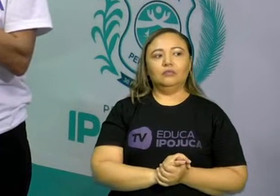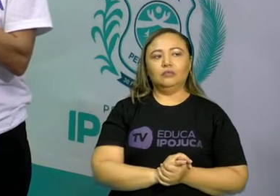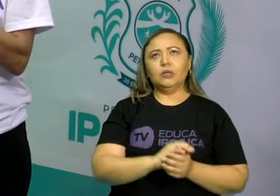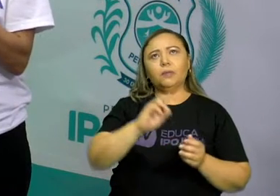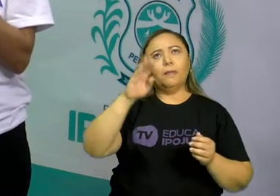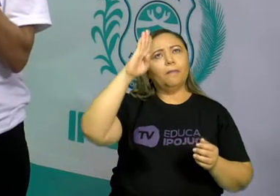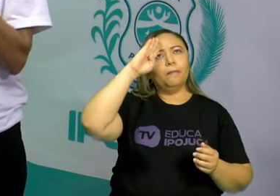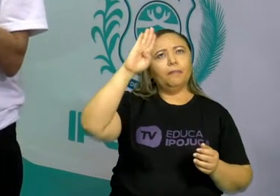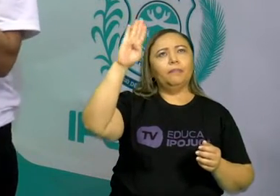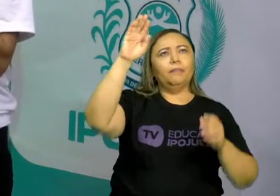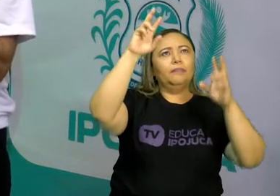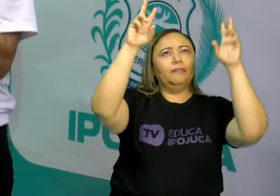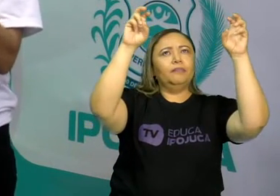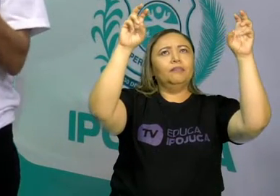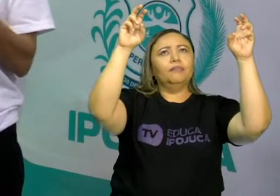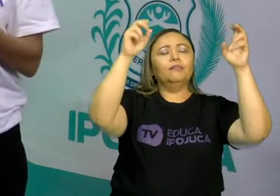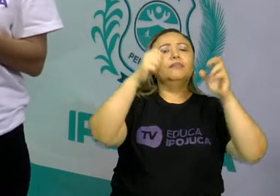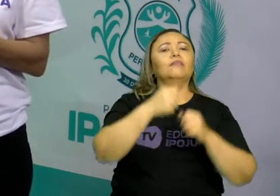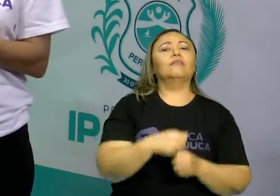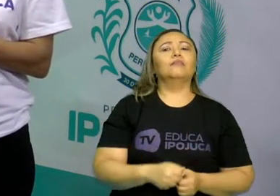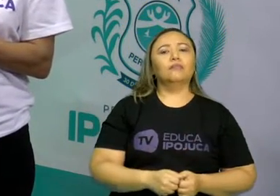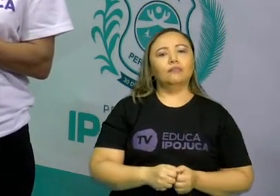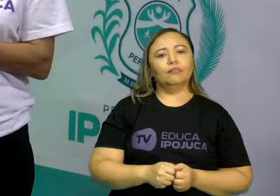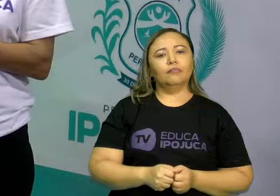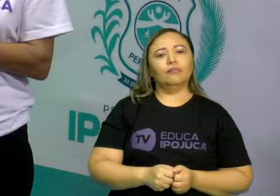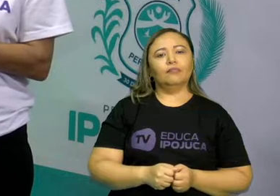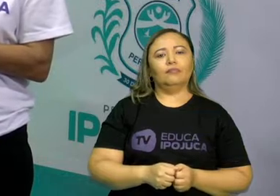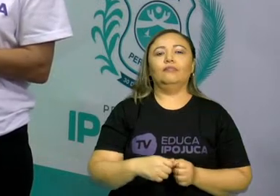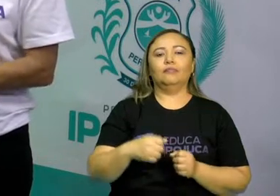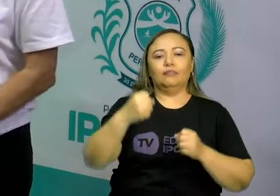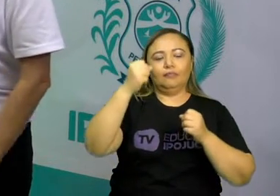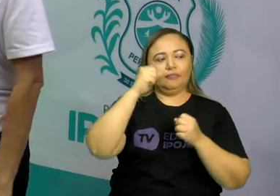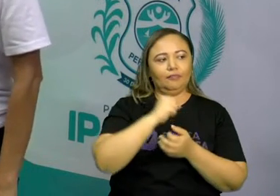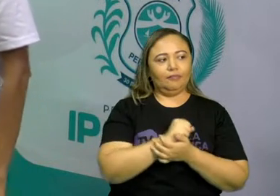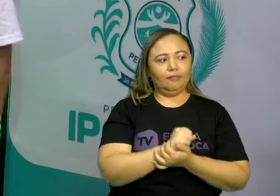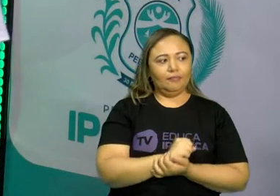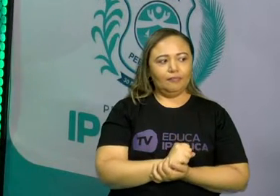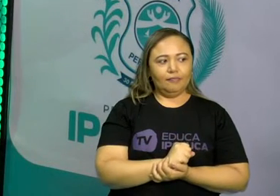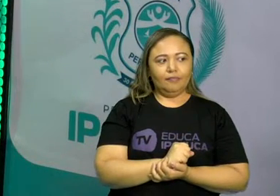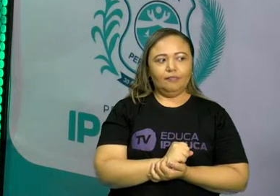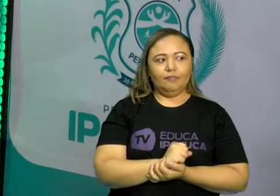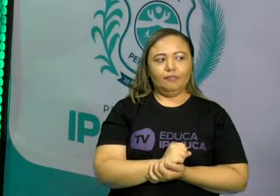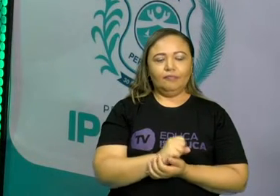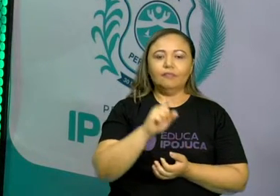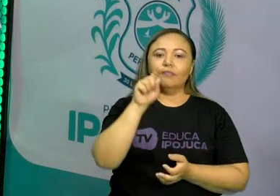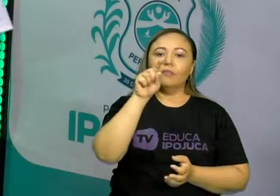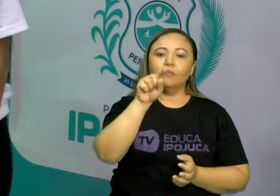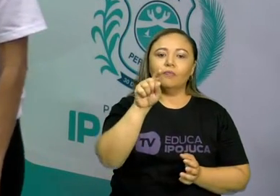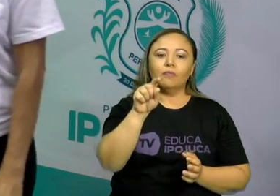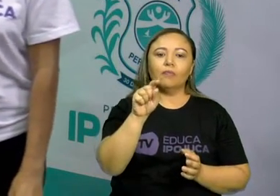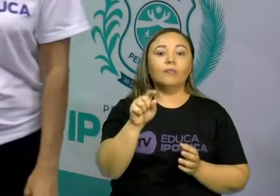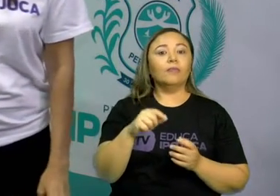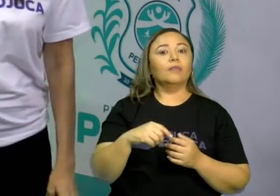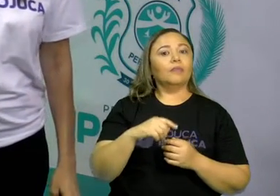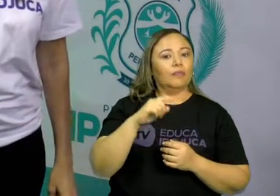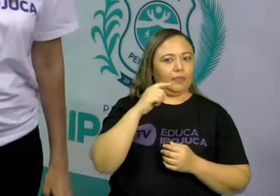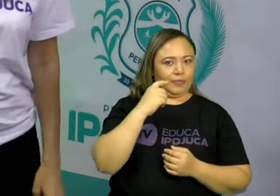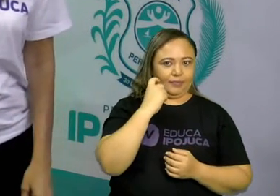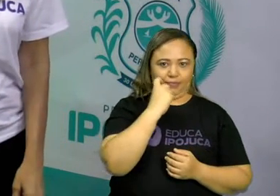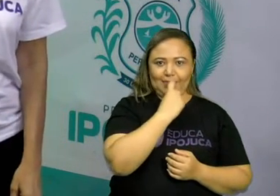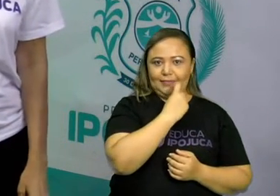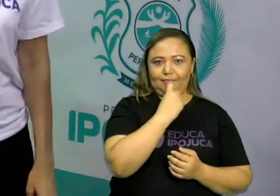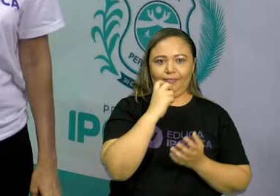do texto? Ele fala sobre qual o assunto? exemplo, você cuida bem dos seus